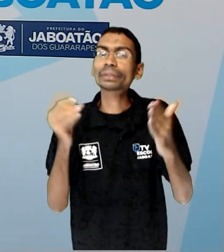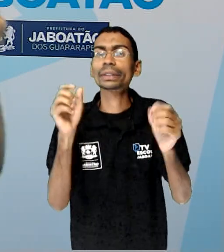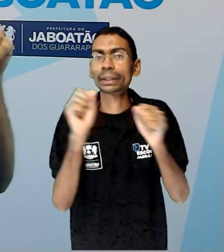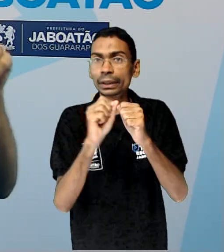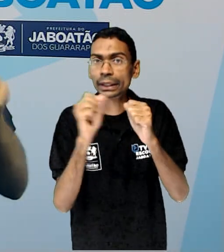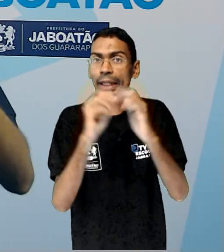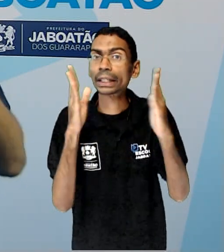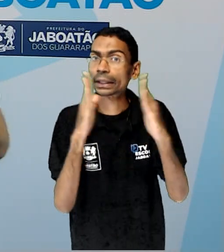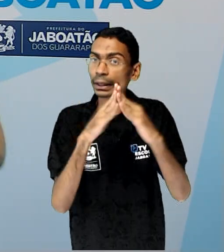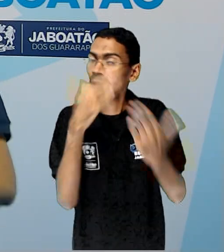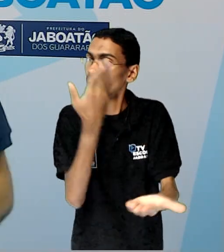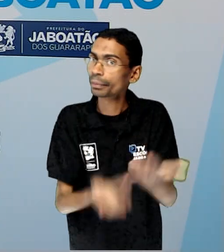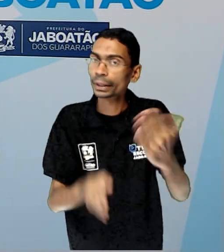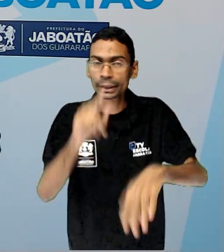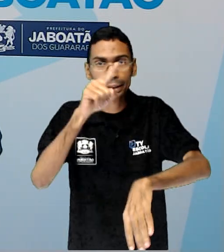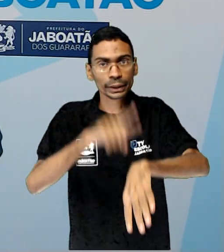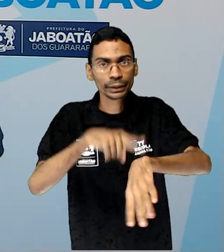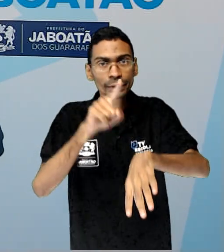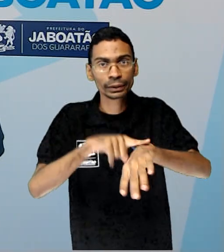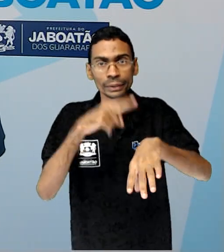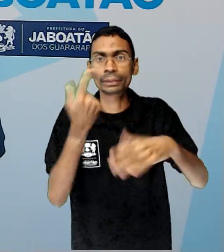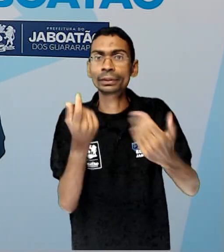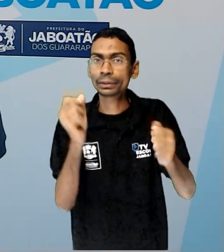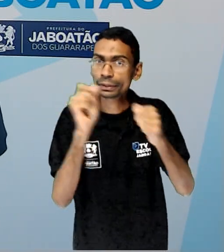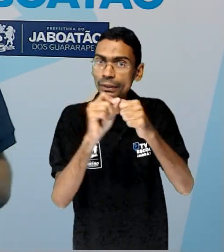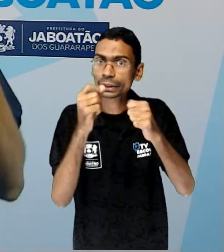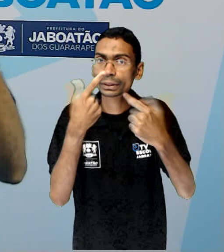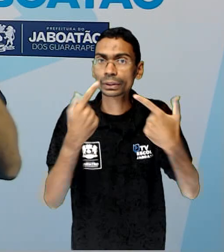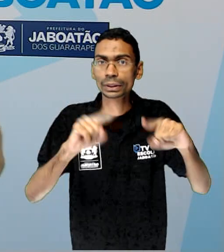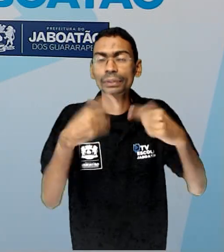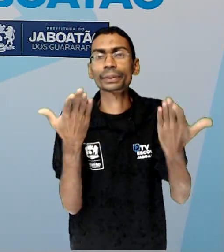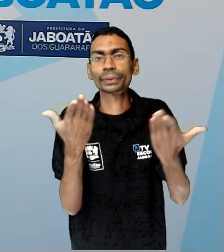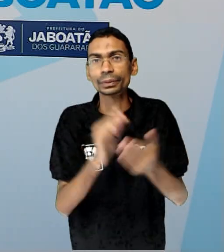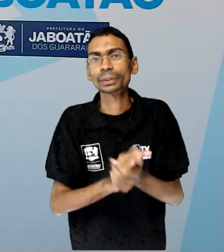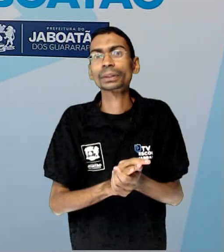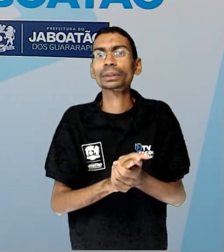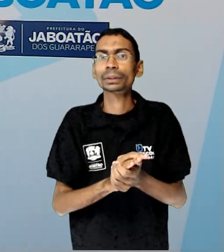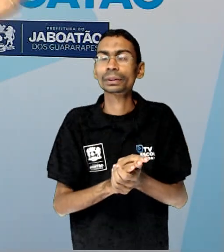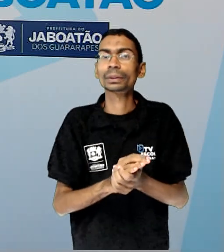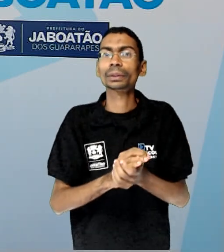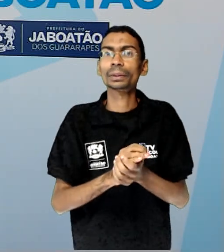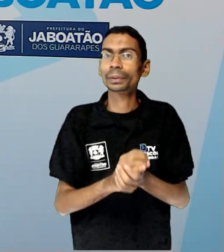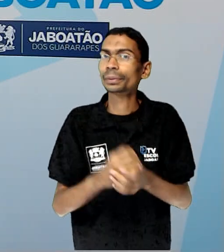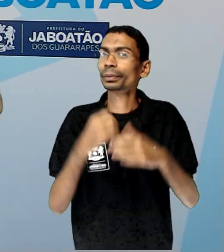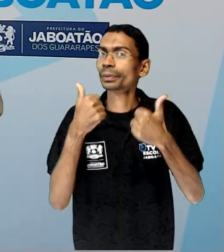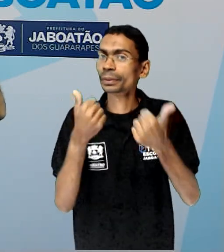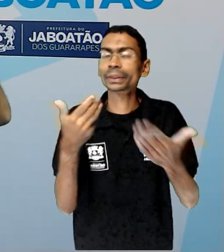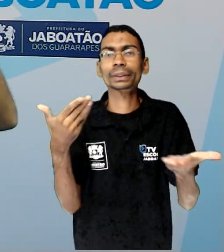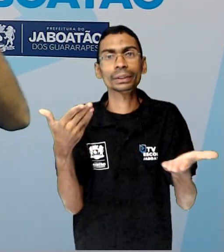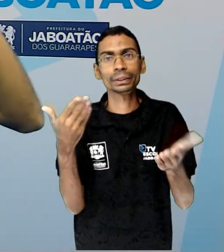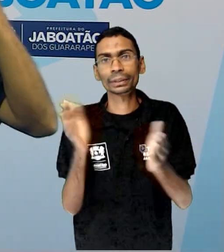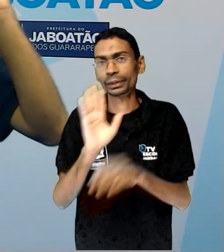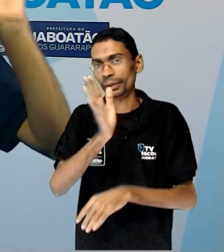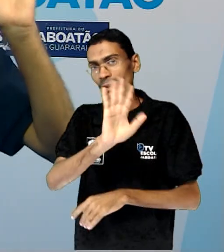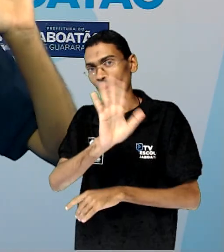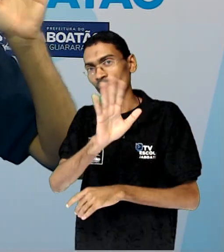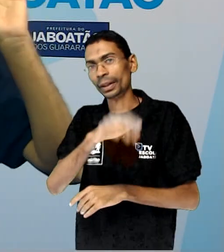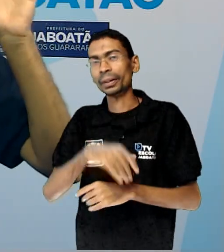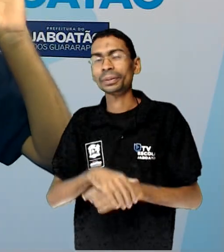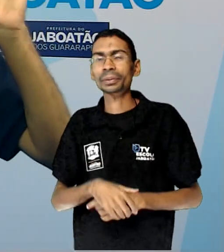Não perde tempo. Vai lá fazer a tua atividade, o teu desafio. Fiquem todos muito bem e até a próxima aula. Tchau!